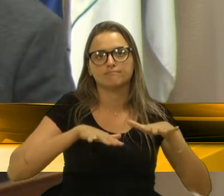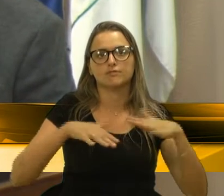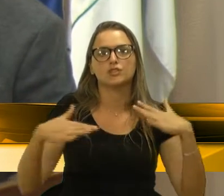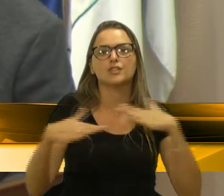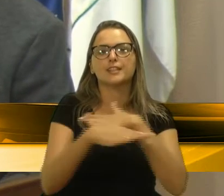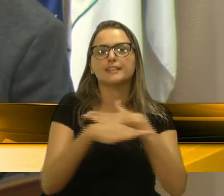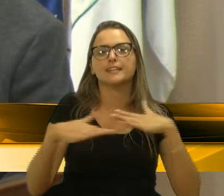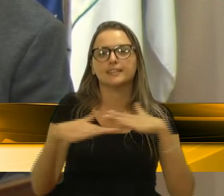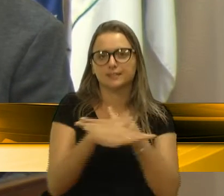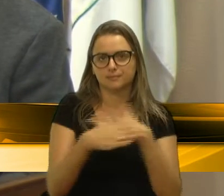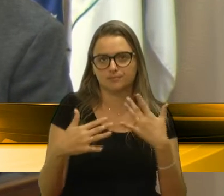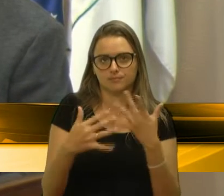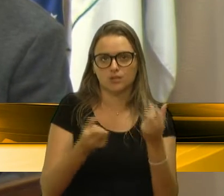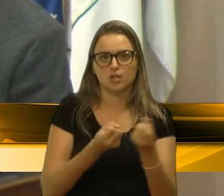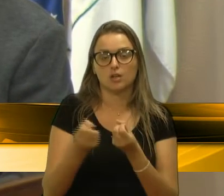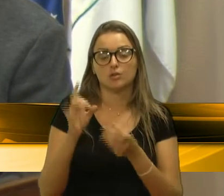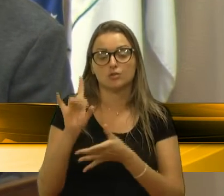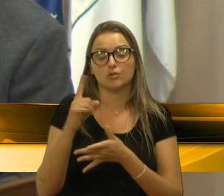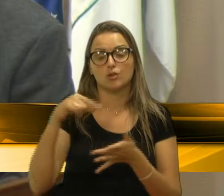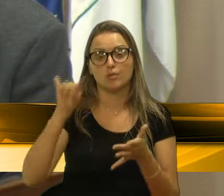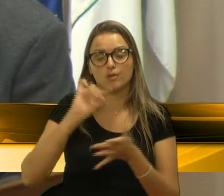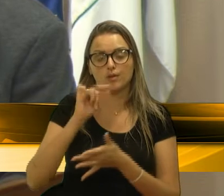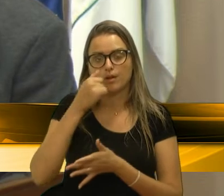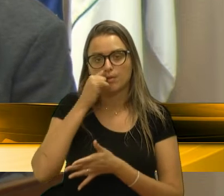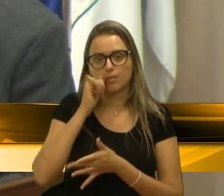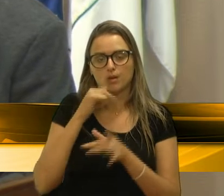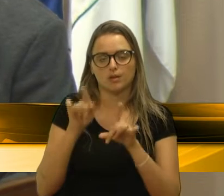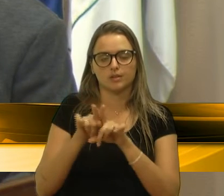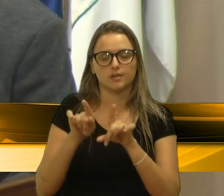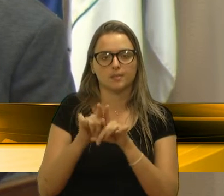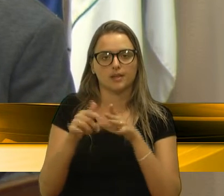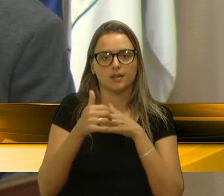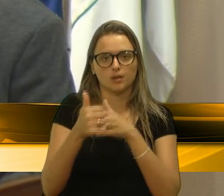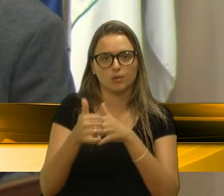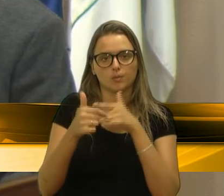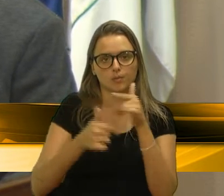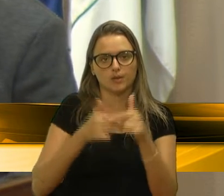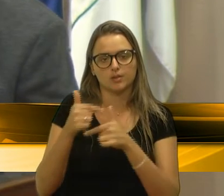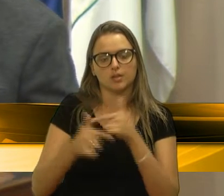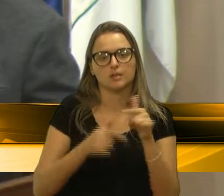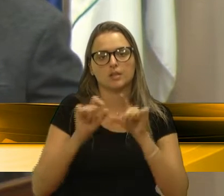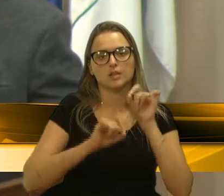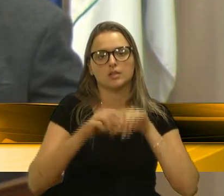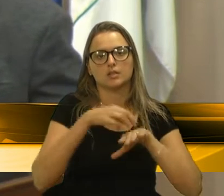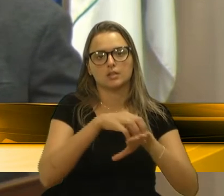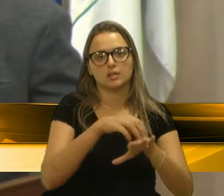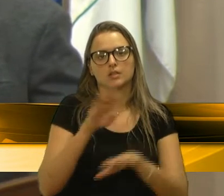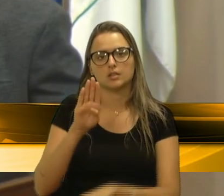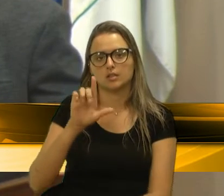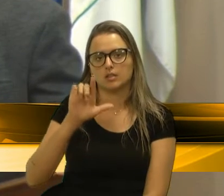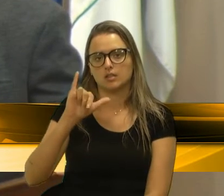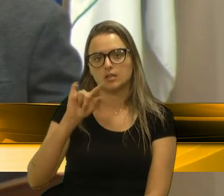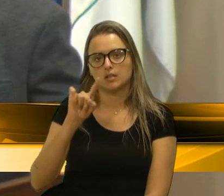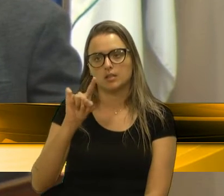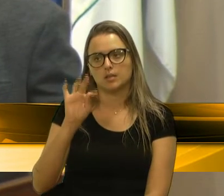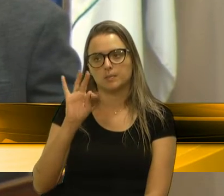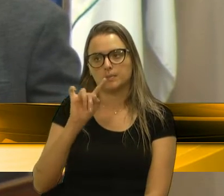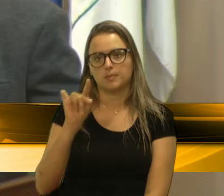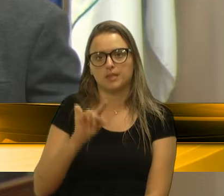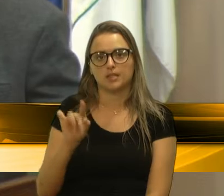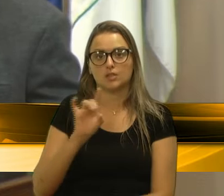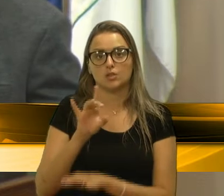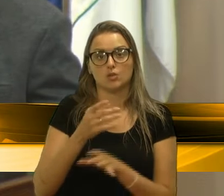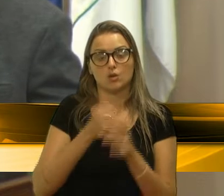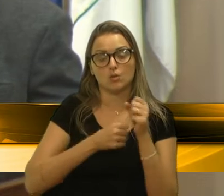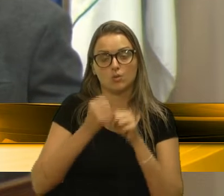para ter uma ideia, vereadora Paula, que acompanha também esses assuntos do trânsito, a Blitz Balada Segura, só esse ano,